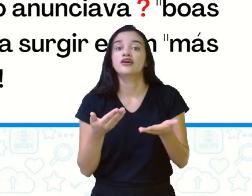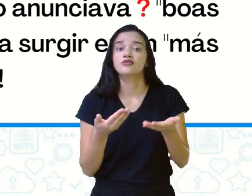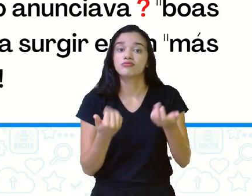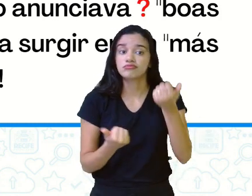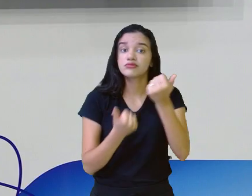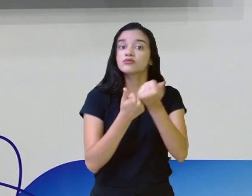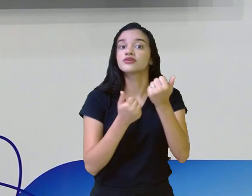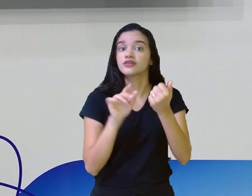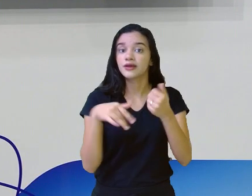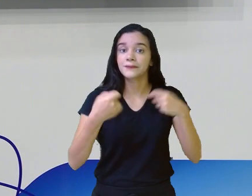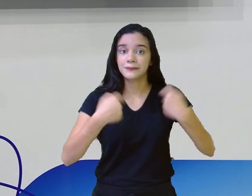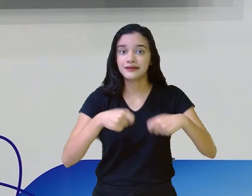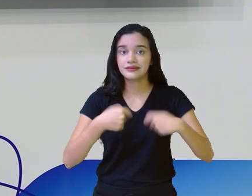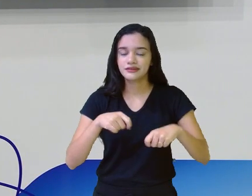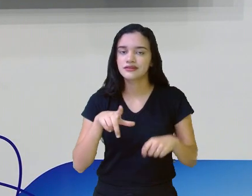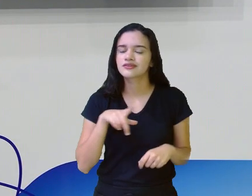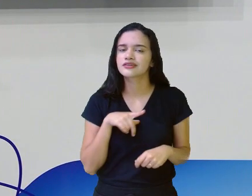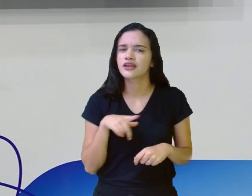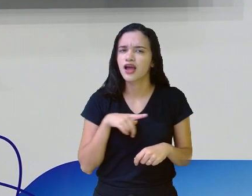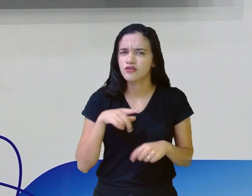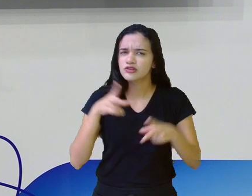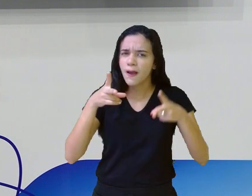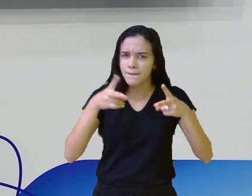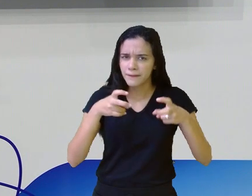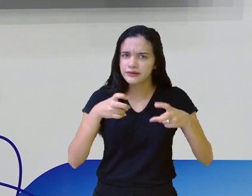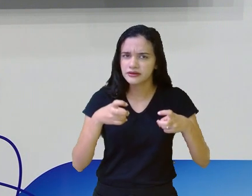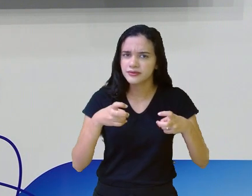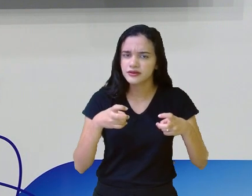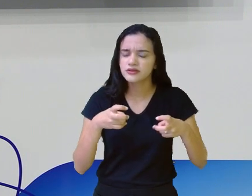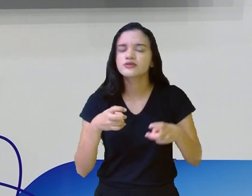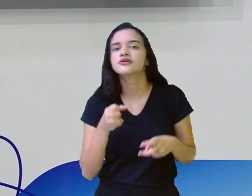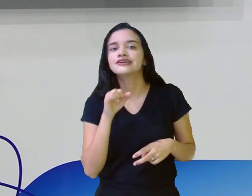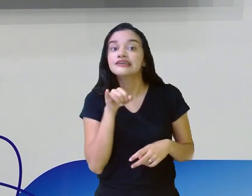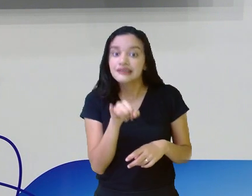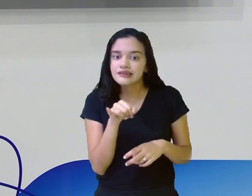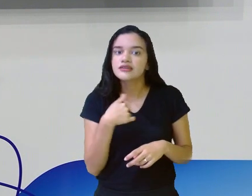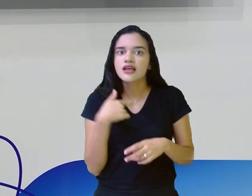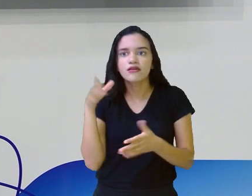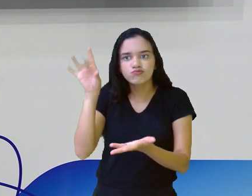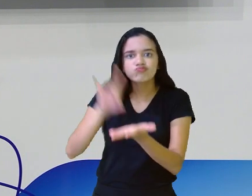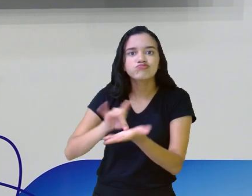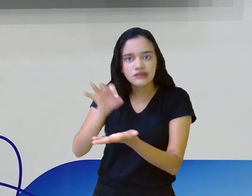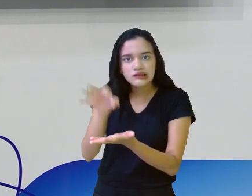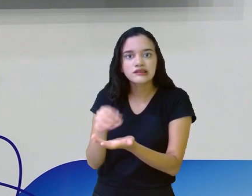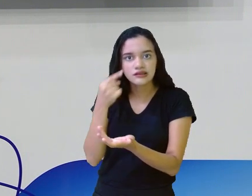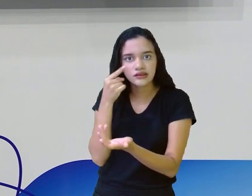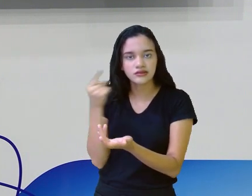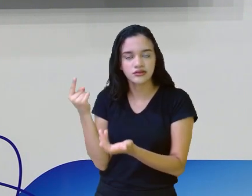que precisava desses aí? Vocês conseguiram identificar se eram esses mesmos artigos?